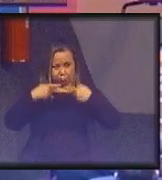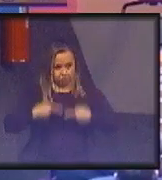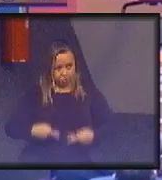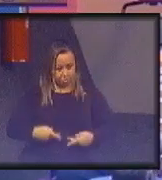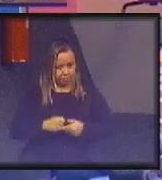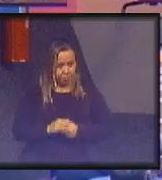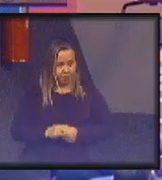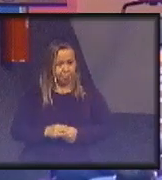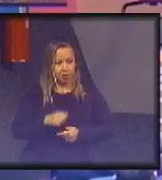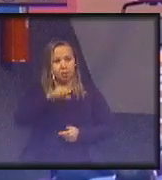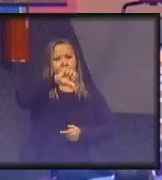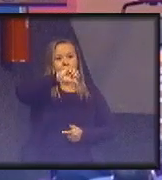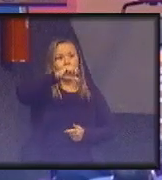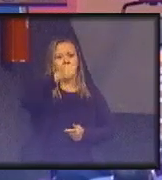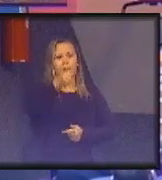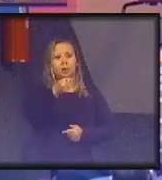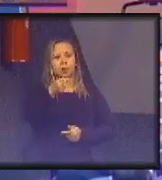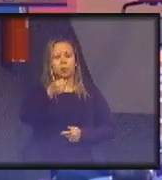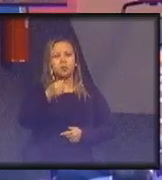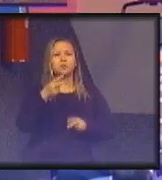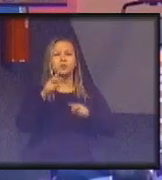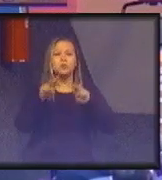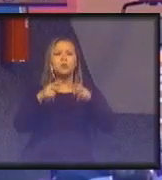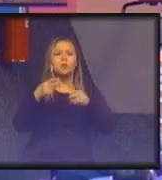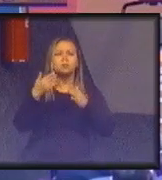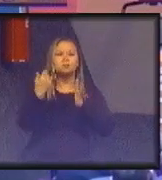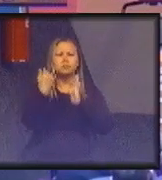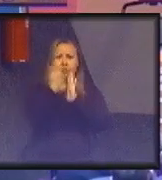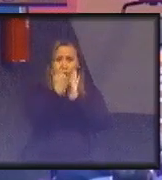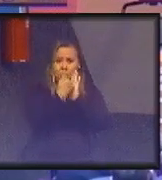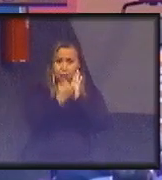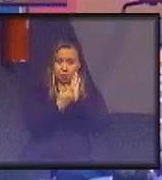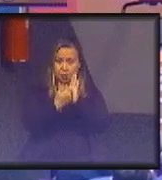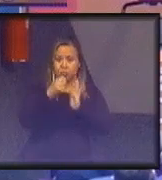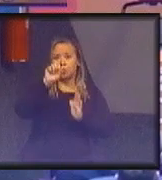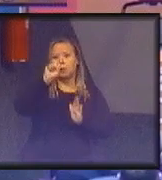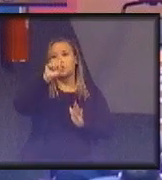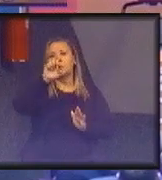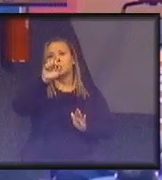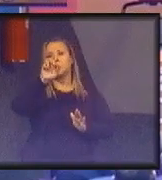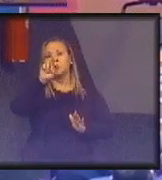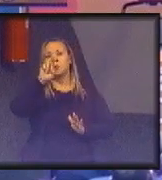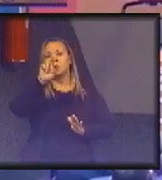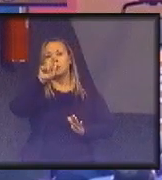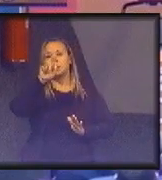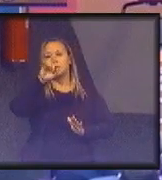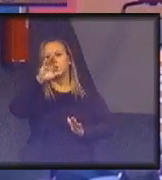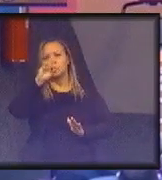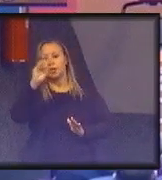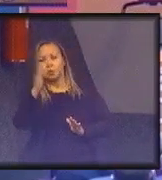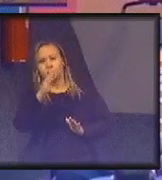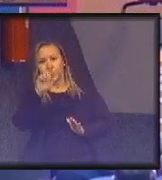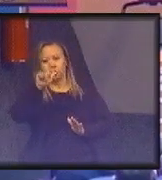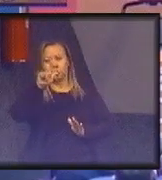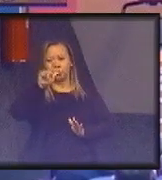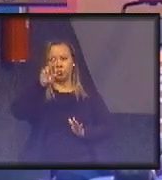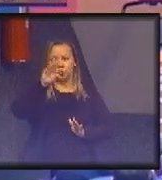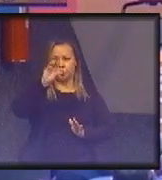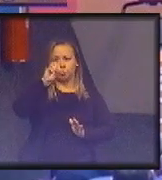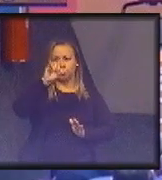1998, eu fui no programa do Serginho Groisman, Serginho Groisman, que era... Fala aí, jovem, não era...